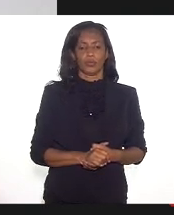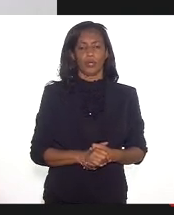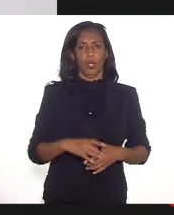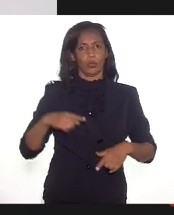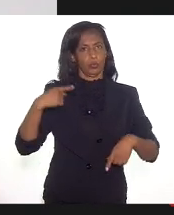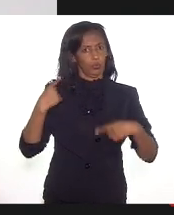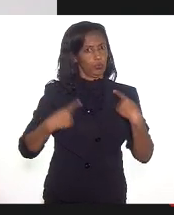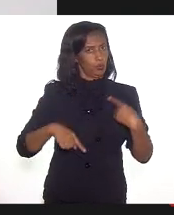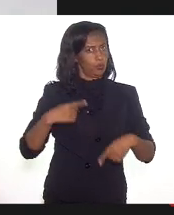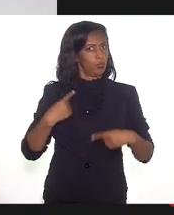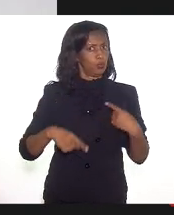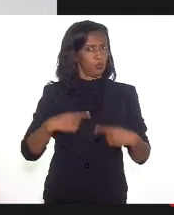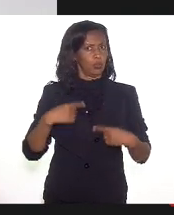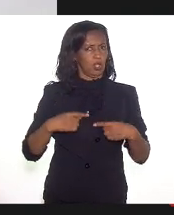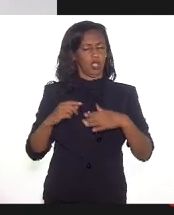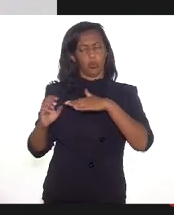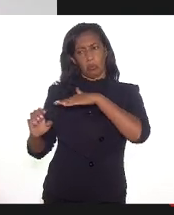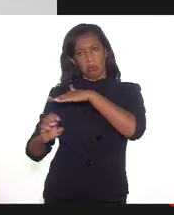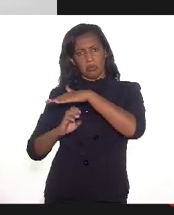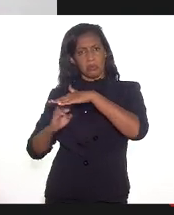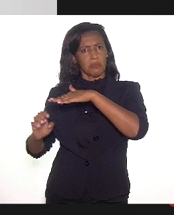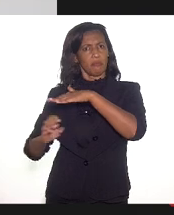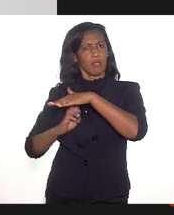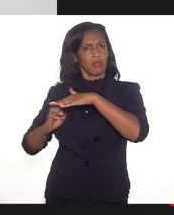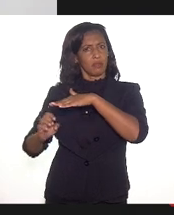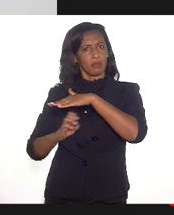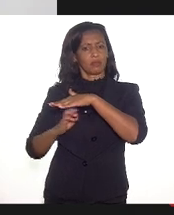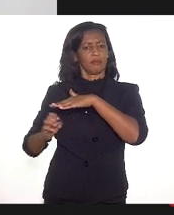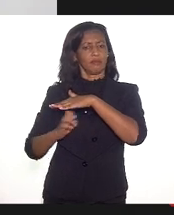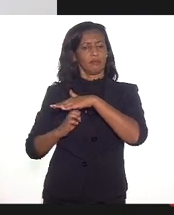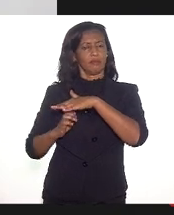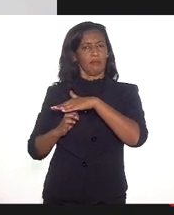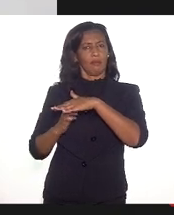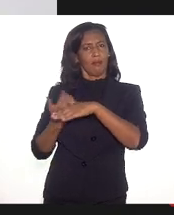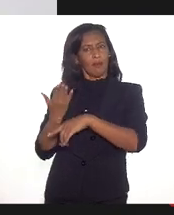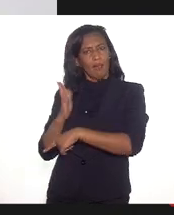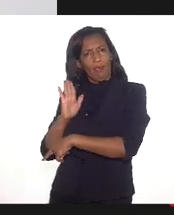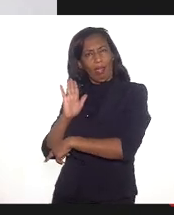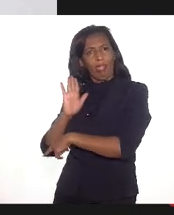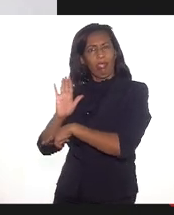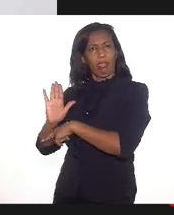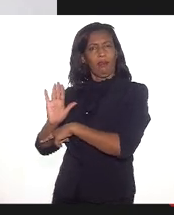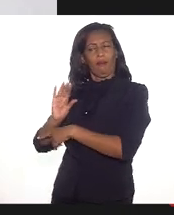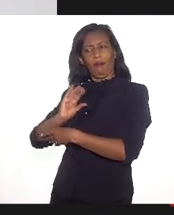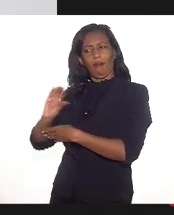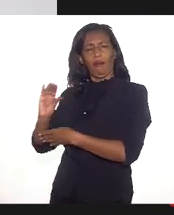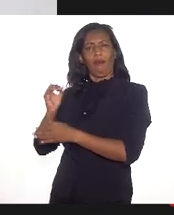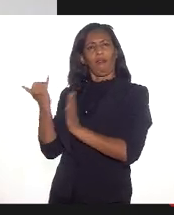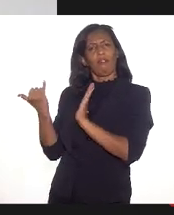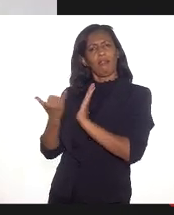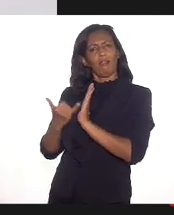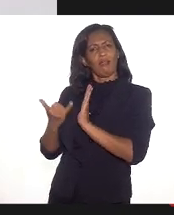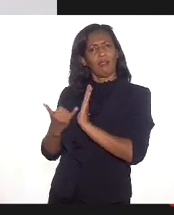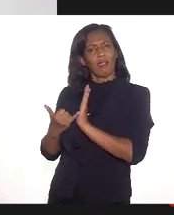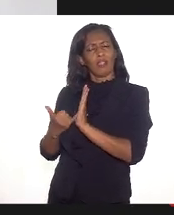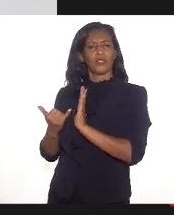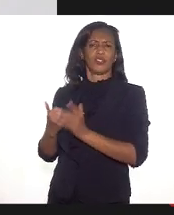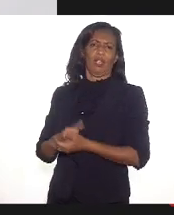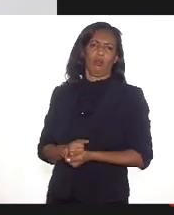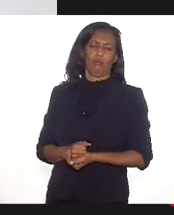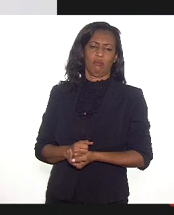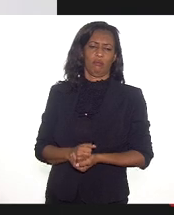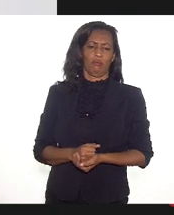políticos, por exemplo, empresários, de fato, a investirem em editais por forma de, na forma de, de,